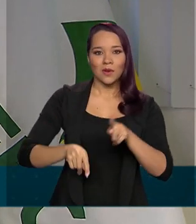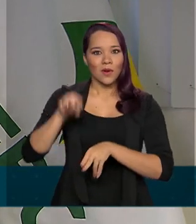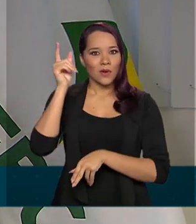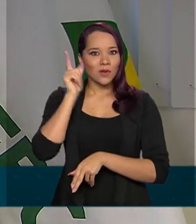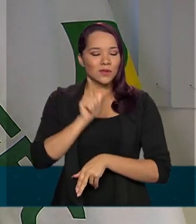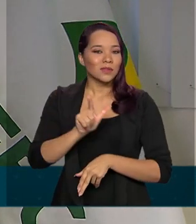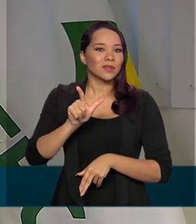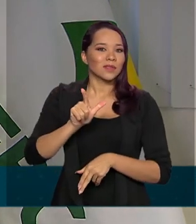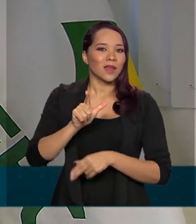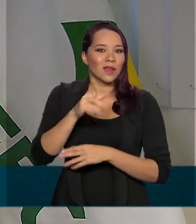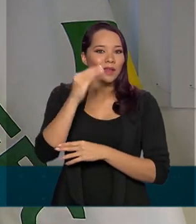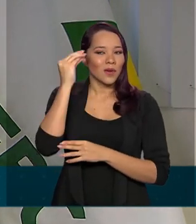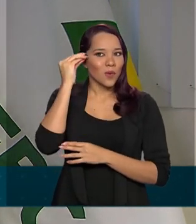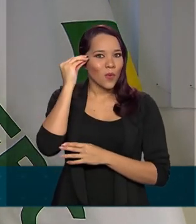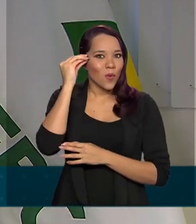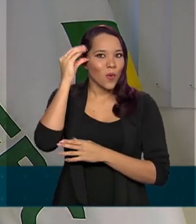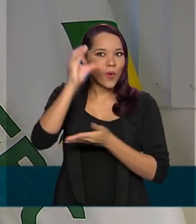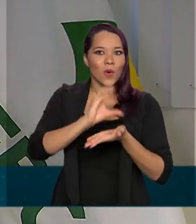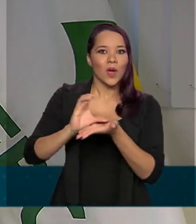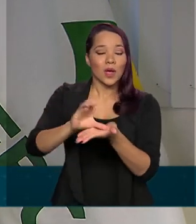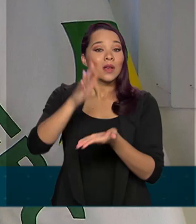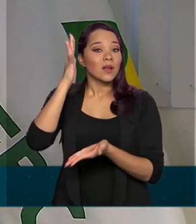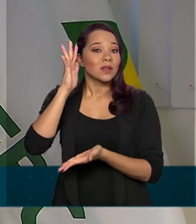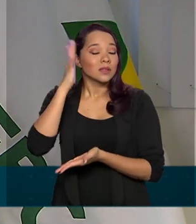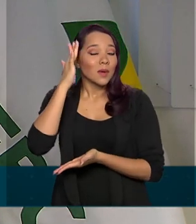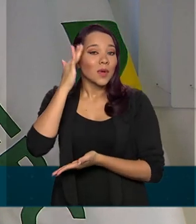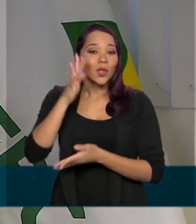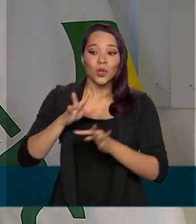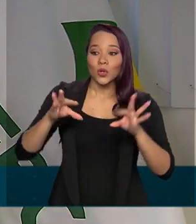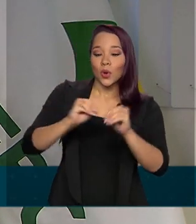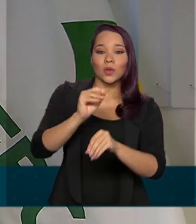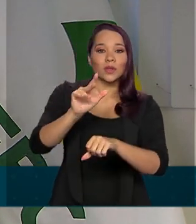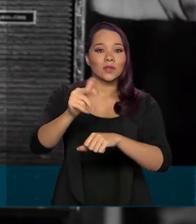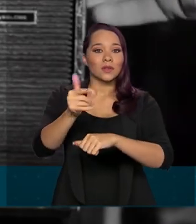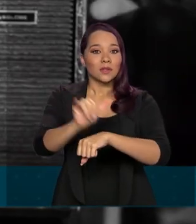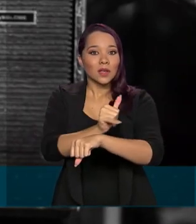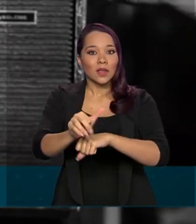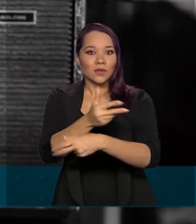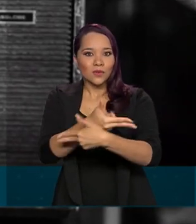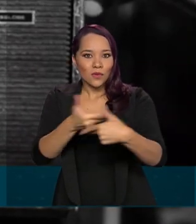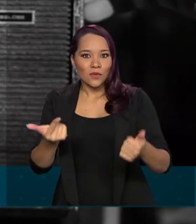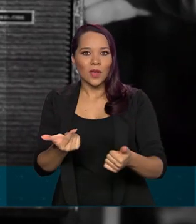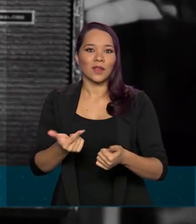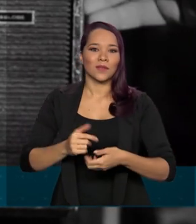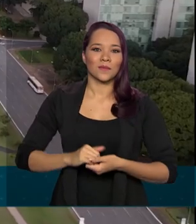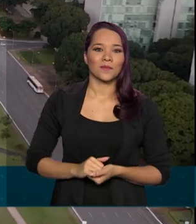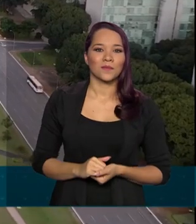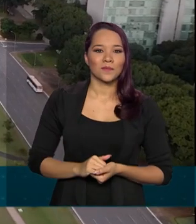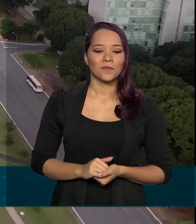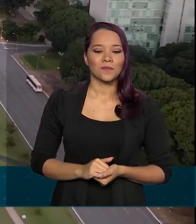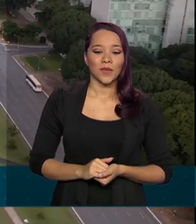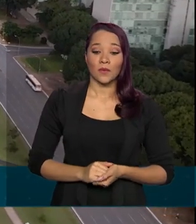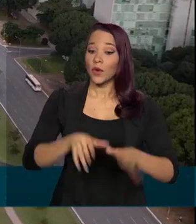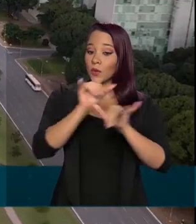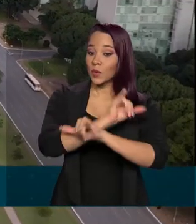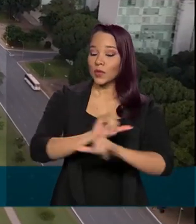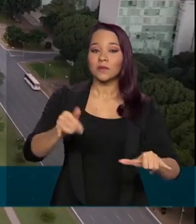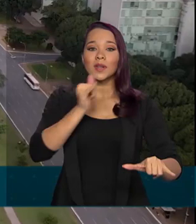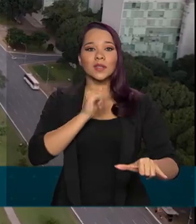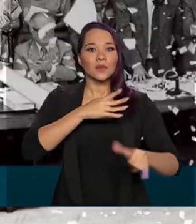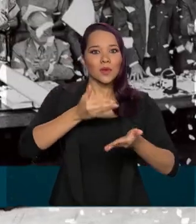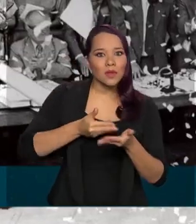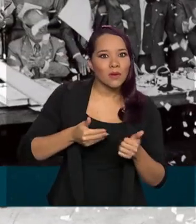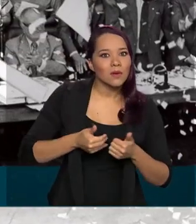conhecimento de todas as ações do governo que interferem na sua vida. Foram notícias, por exemplo, a inauguração de